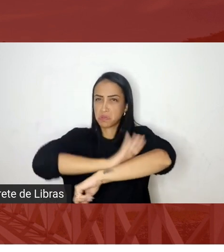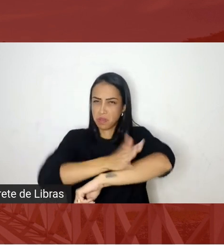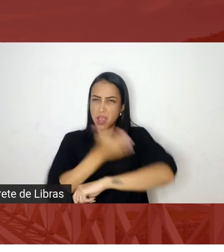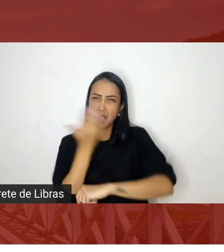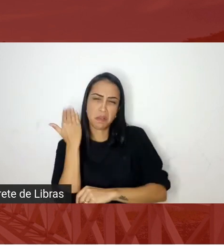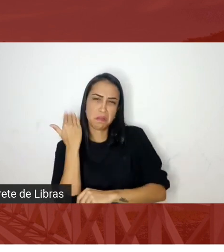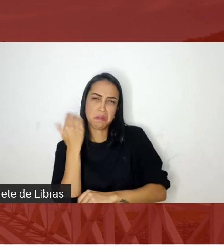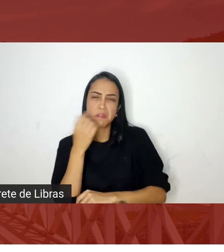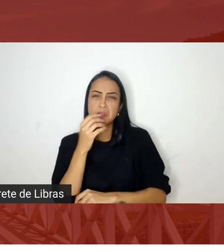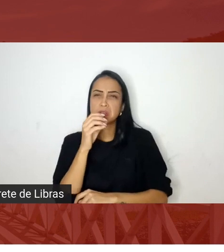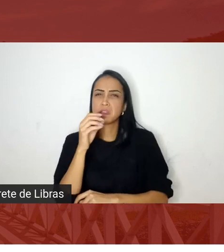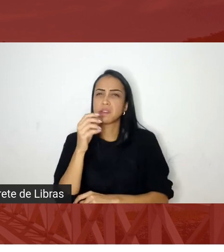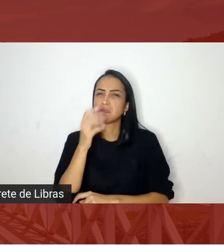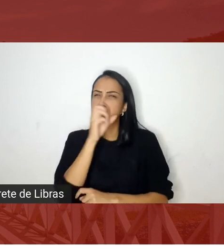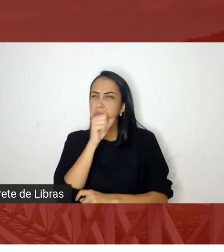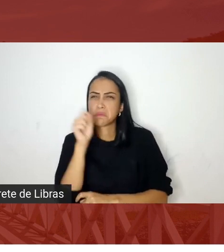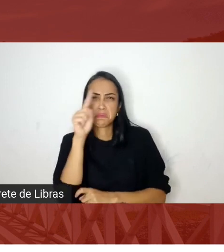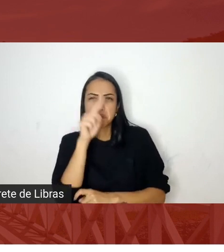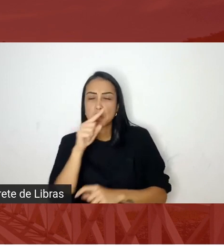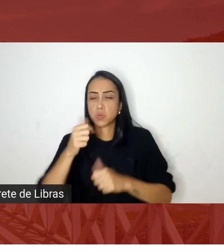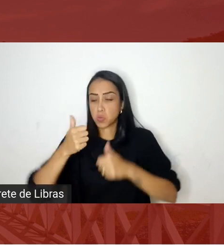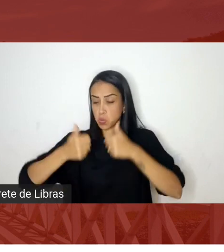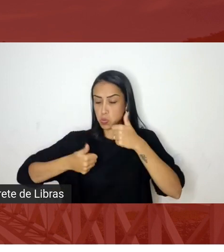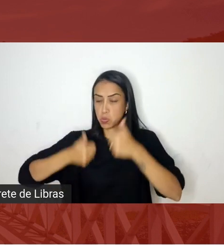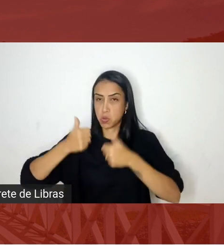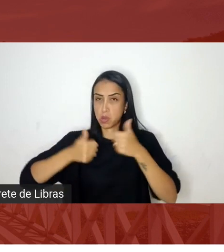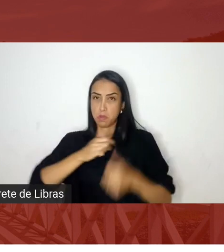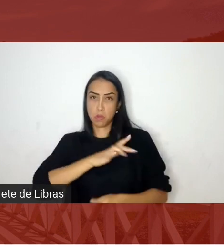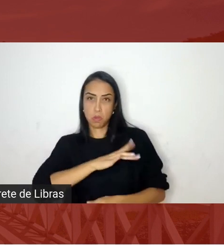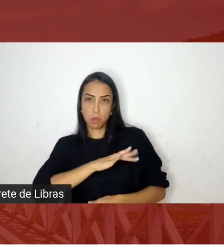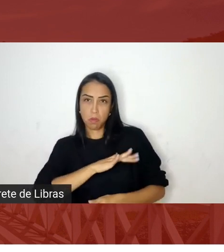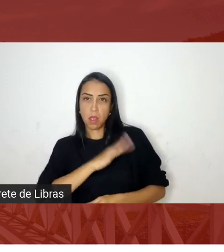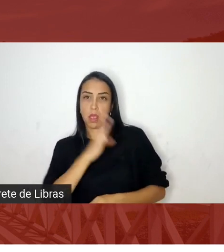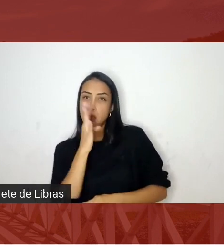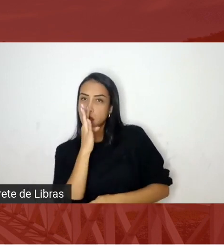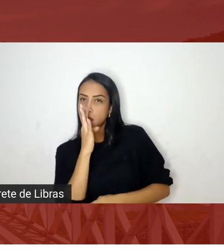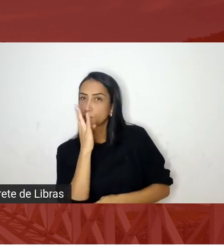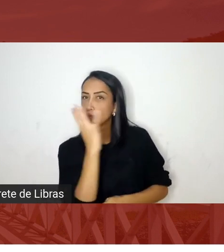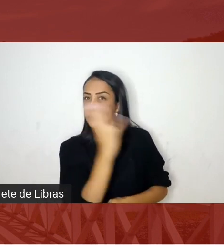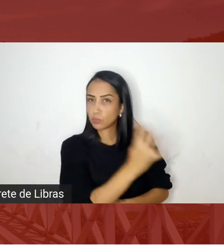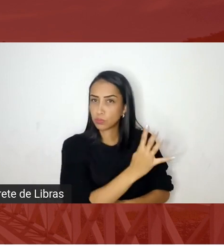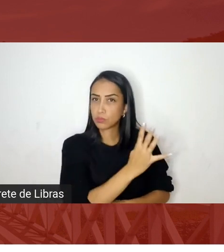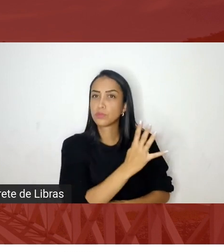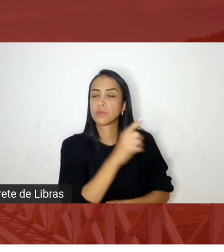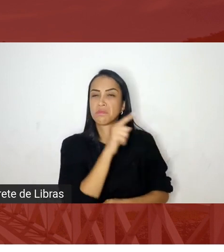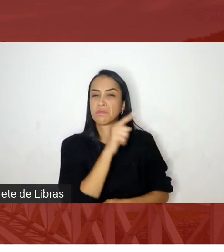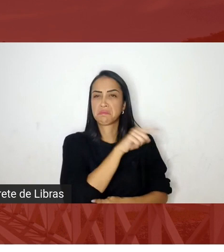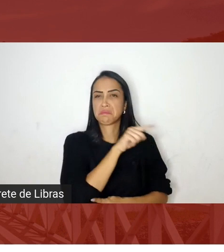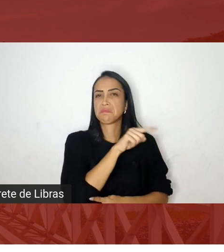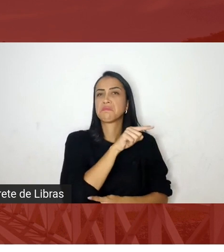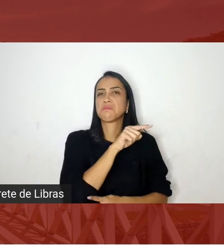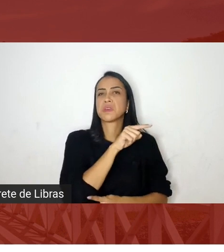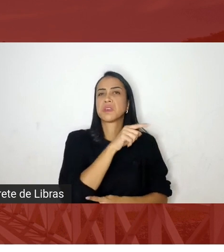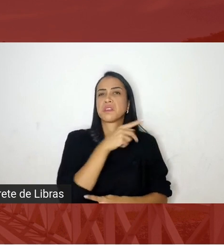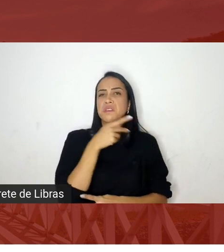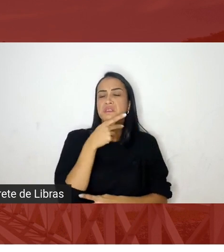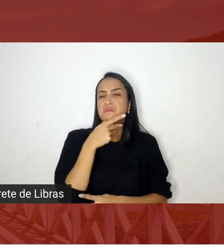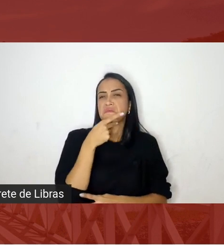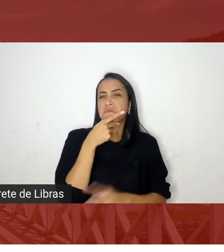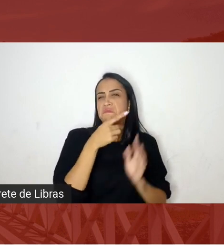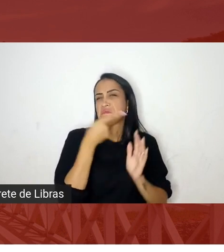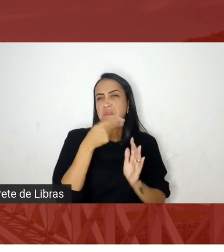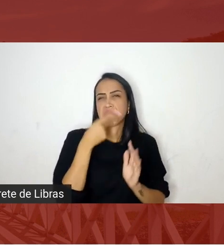um jogador do Corinthians foi acusado por um outro jogador negro de ter sido injuriado